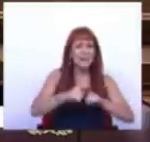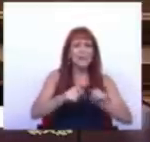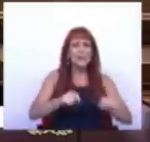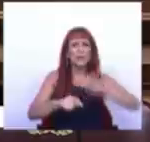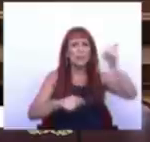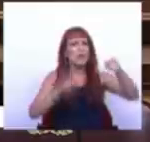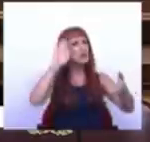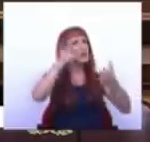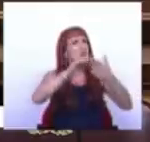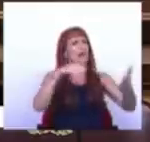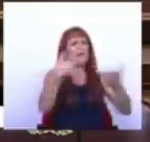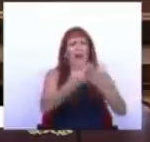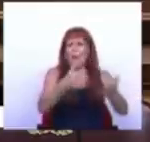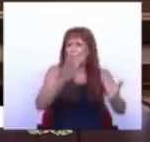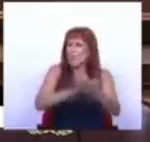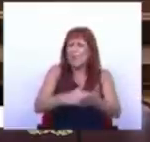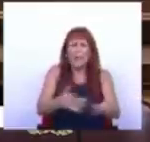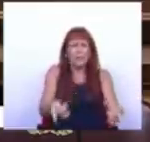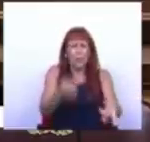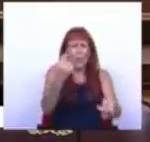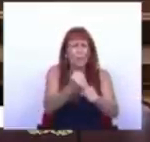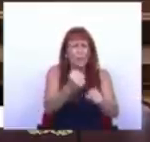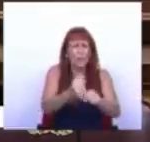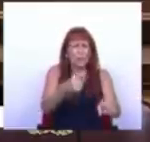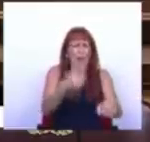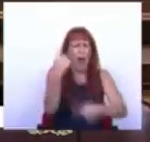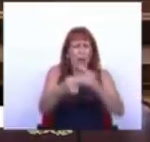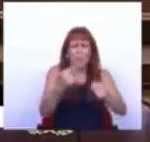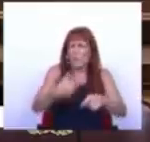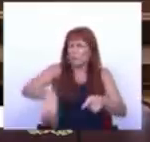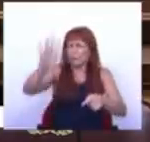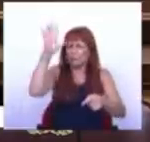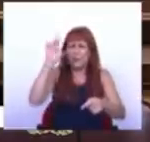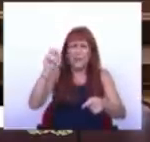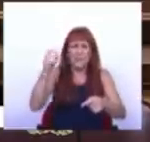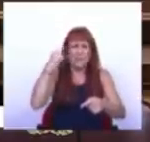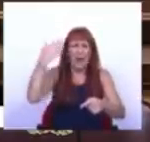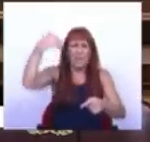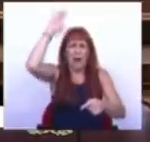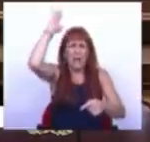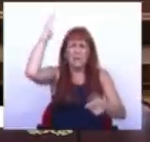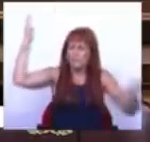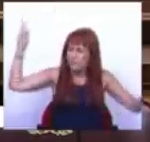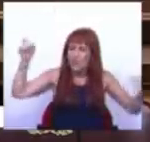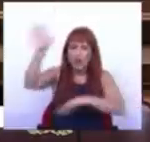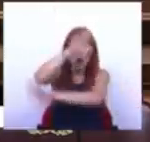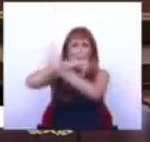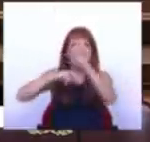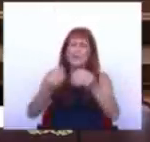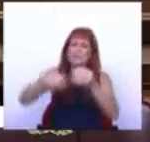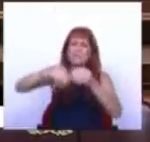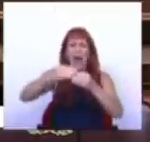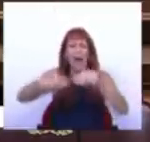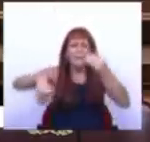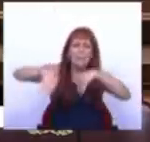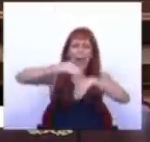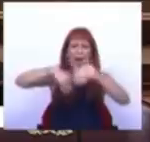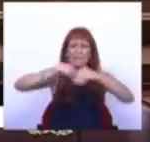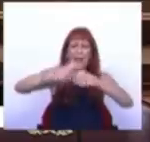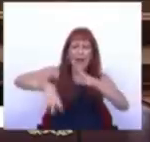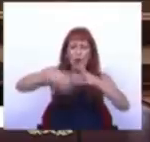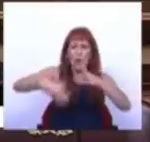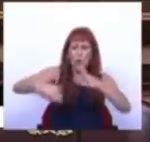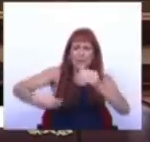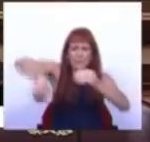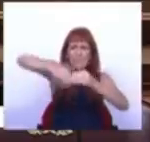importar soluções que já provaram que não funcionam, algumas delas há mais de 10 anos para essa Europa fora, depois acrescentam umas camadas valentes de burocracia